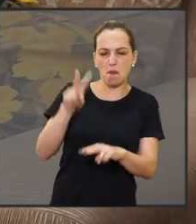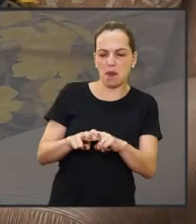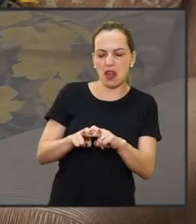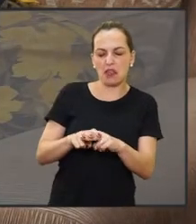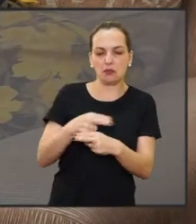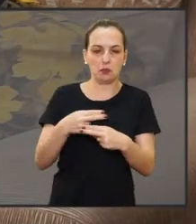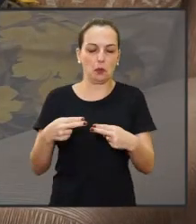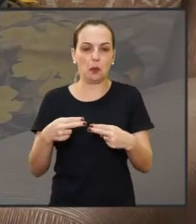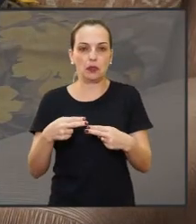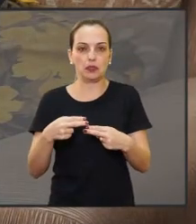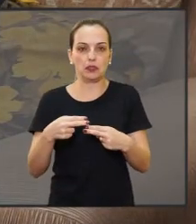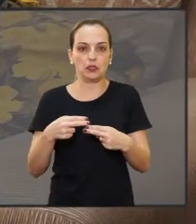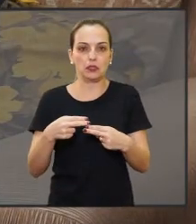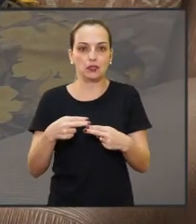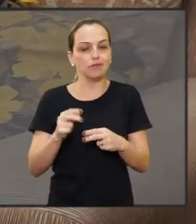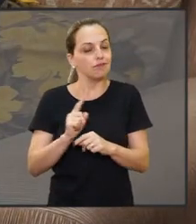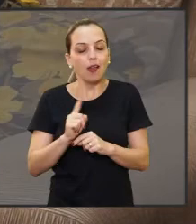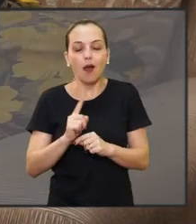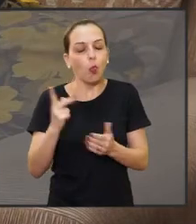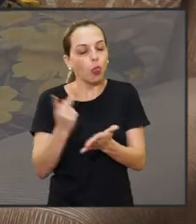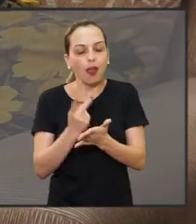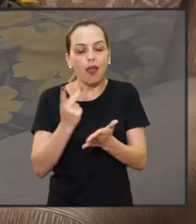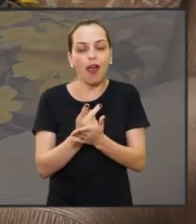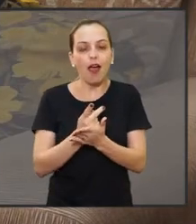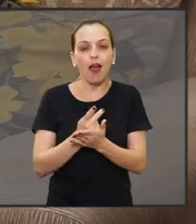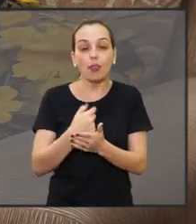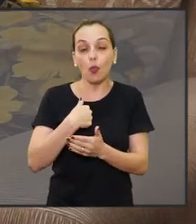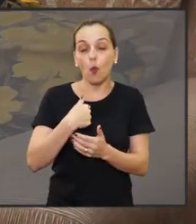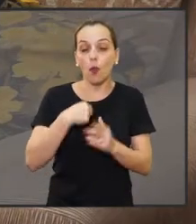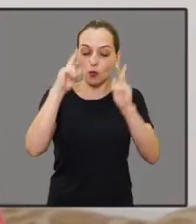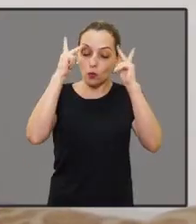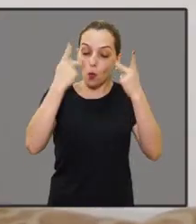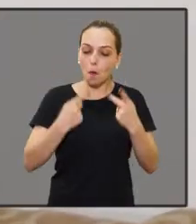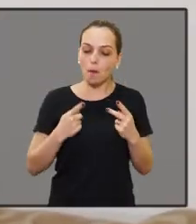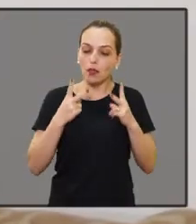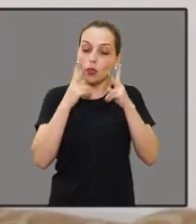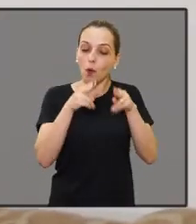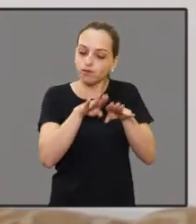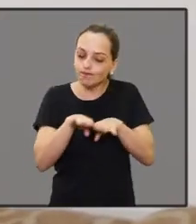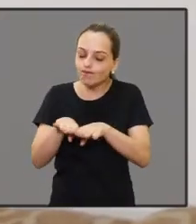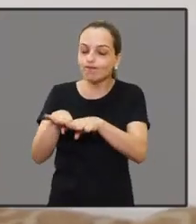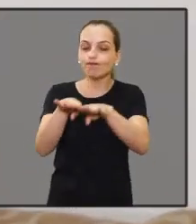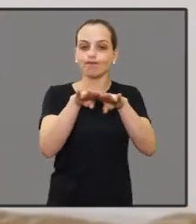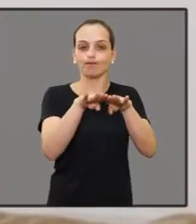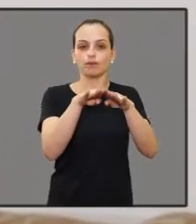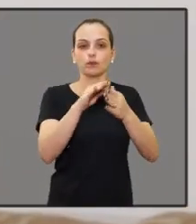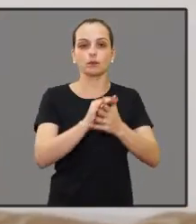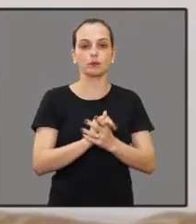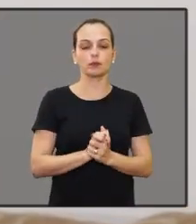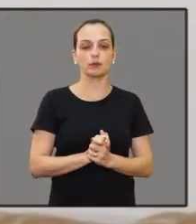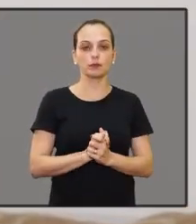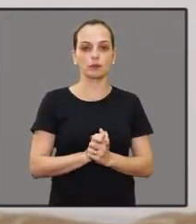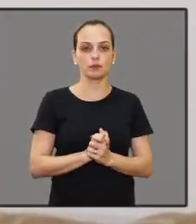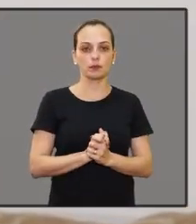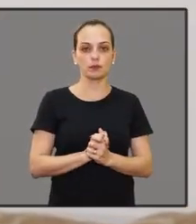como você foi aquela presa, isso e aquilo. Não é assim. A gente é ser humano, igual os outros.